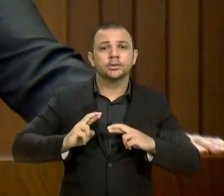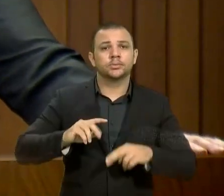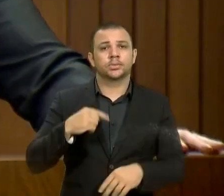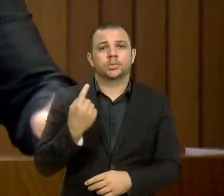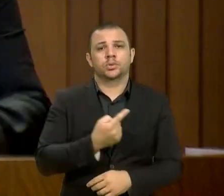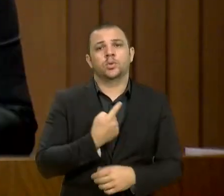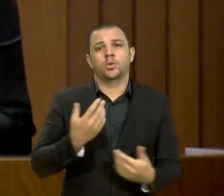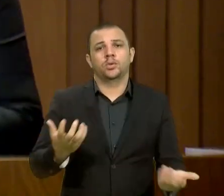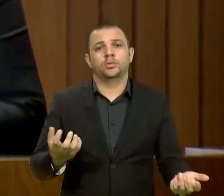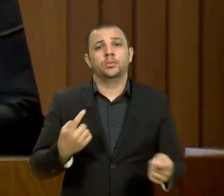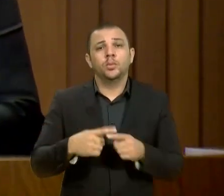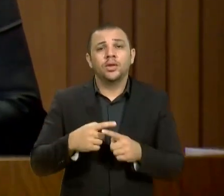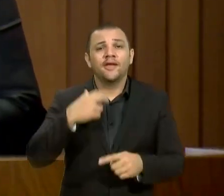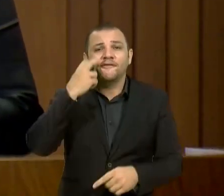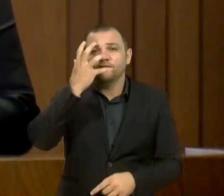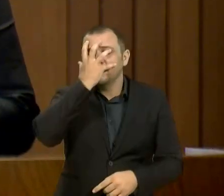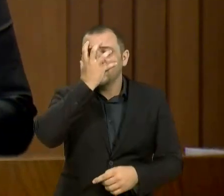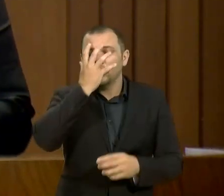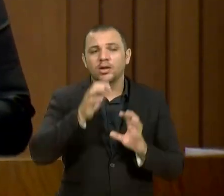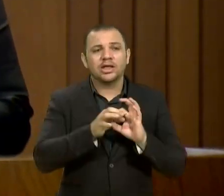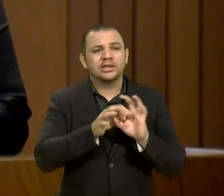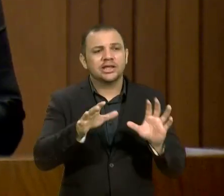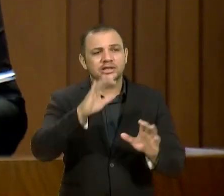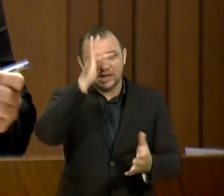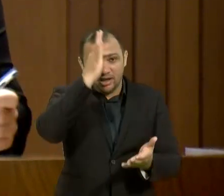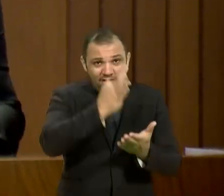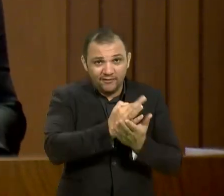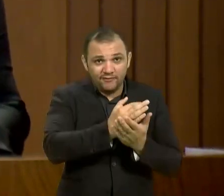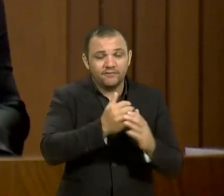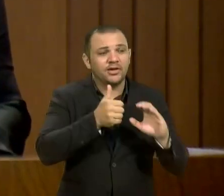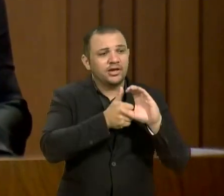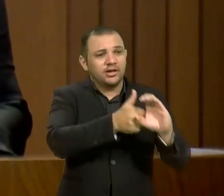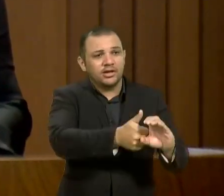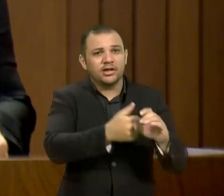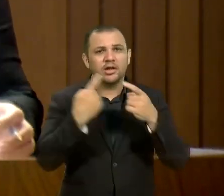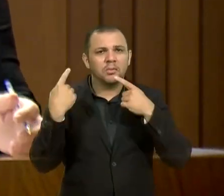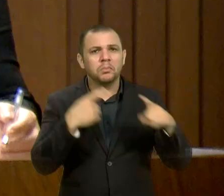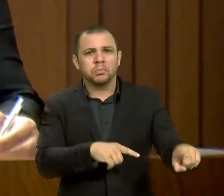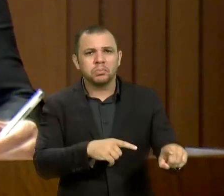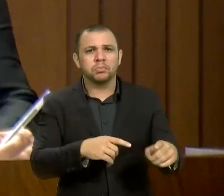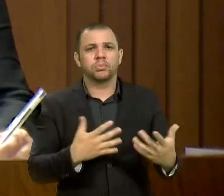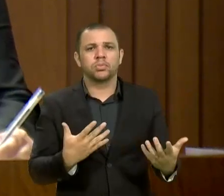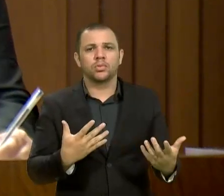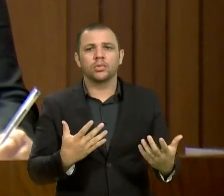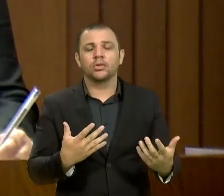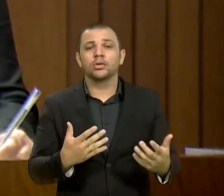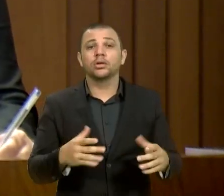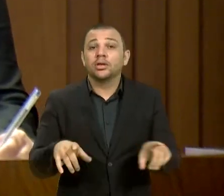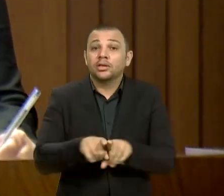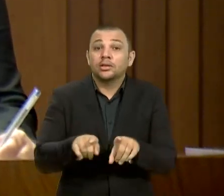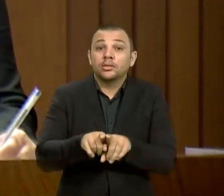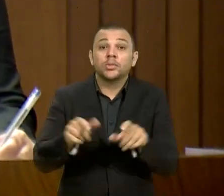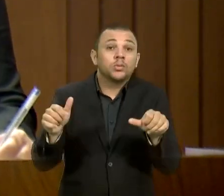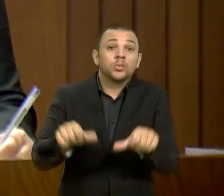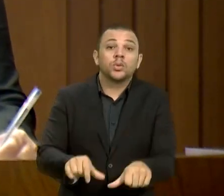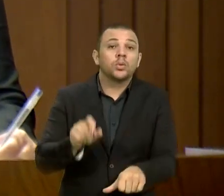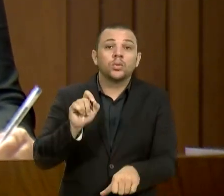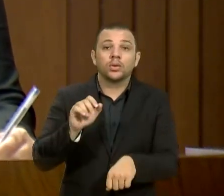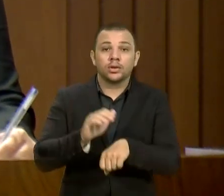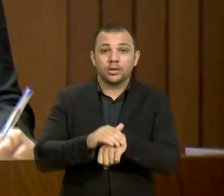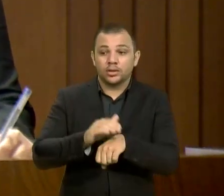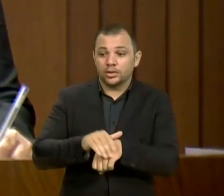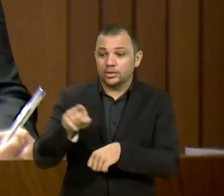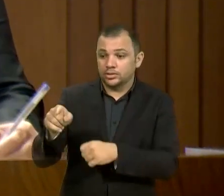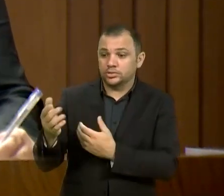vergonha permitir que a fé cristã seja afrontada dessa forma. E pior ainda, é esse rapaz